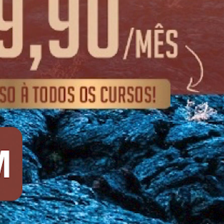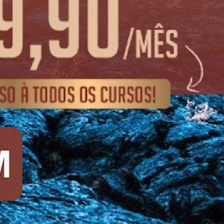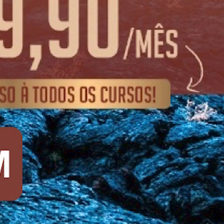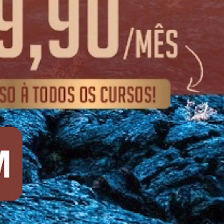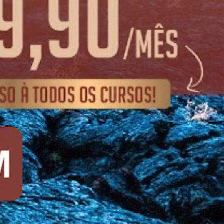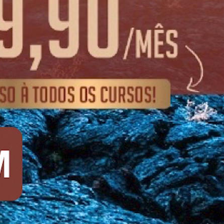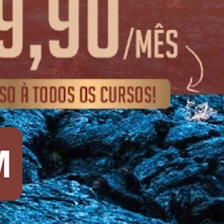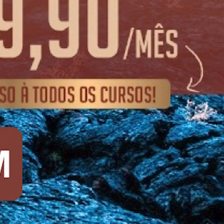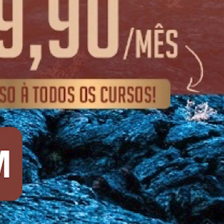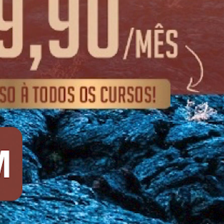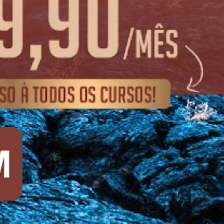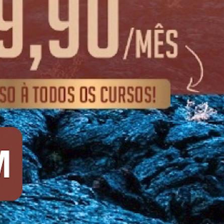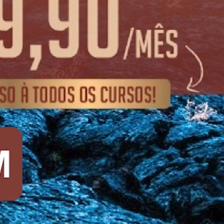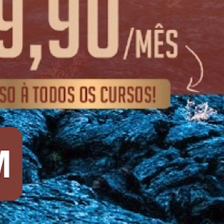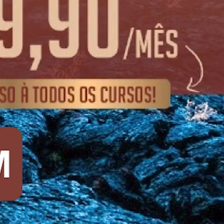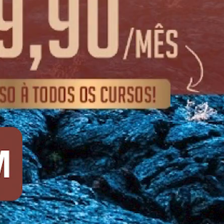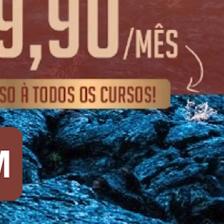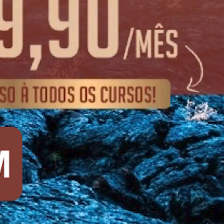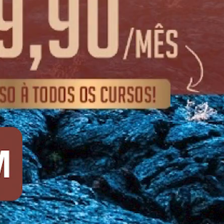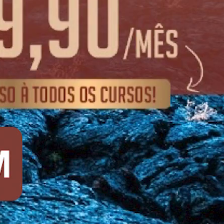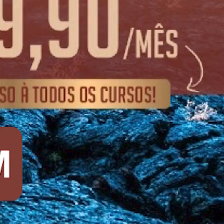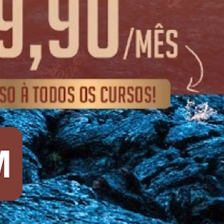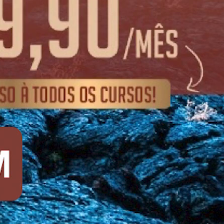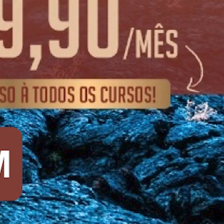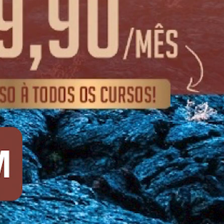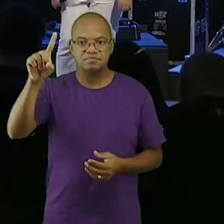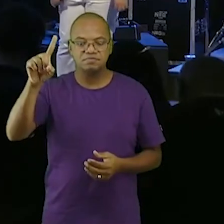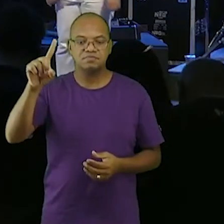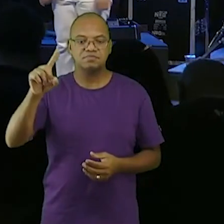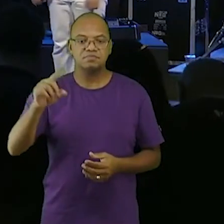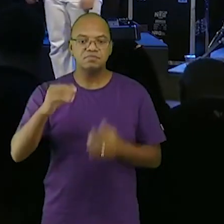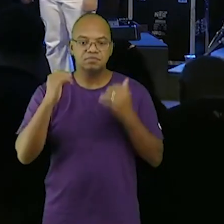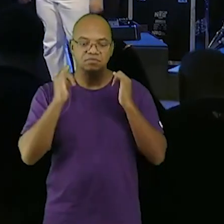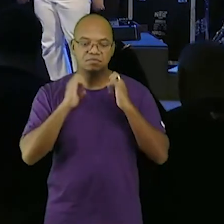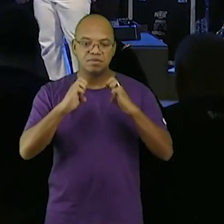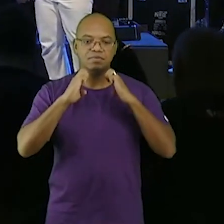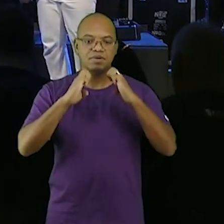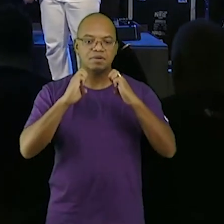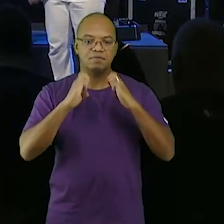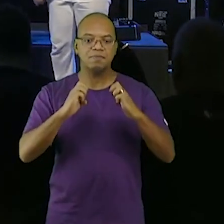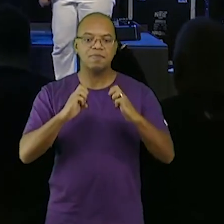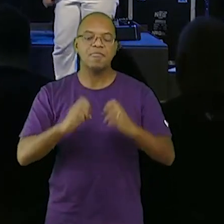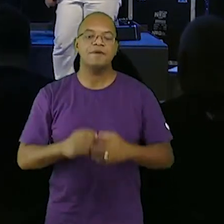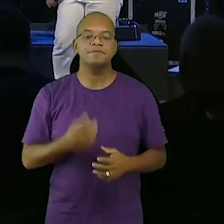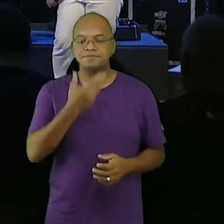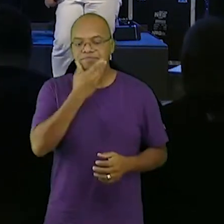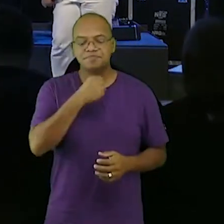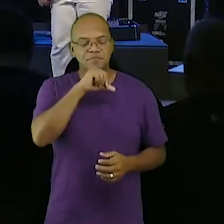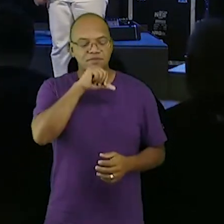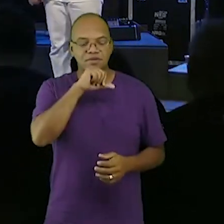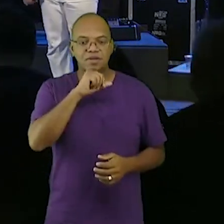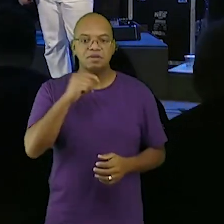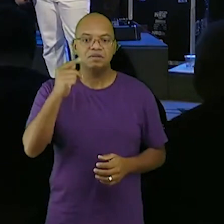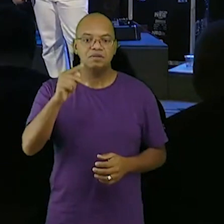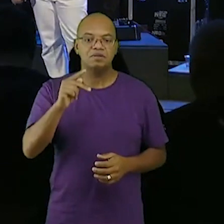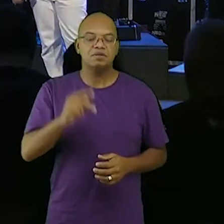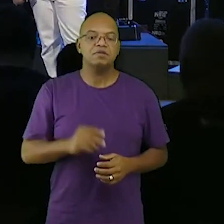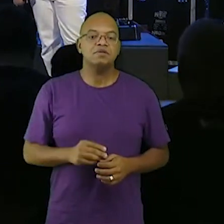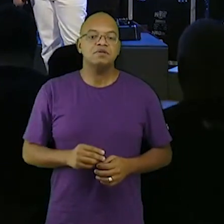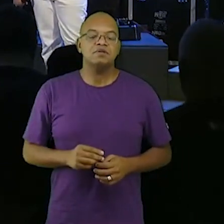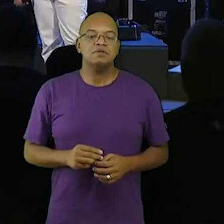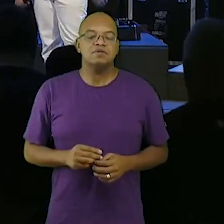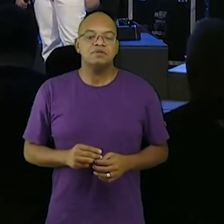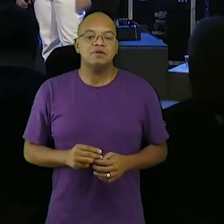pai querido a tua igreja pai ela cresce por causa da